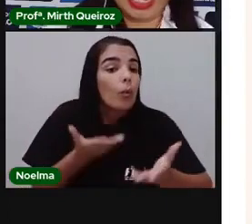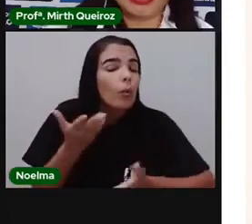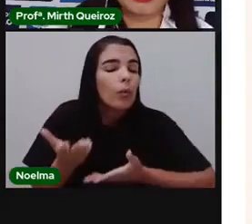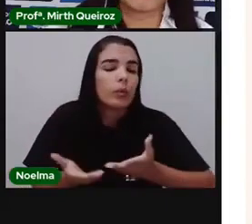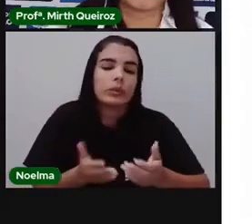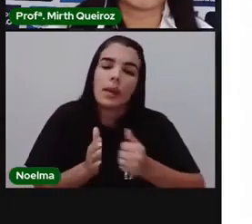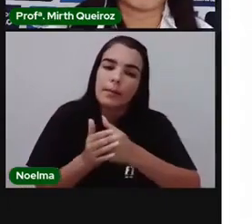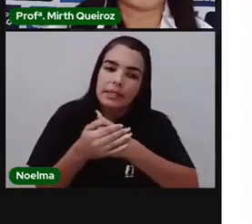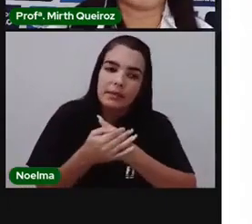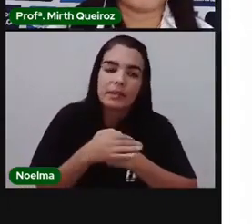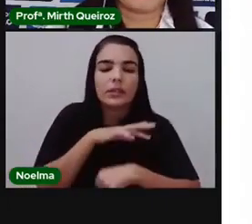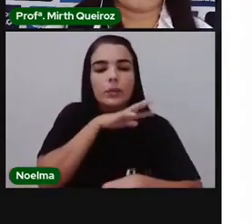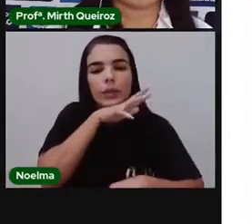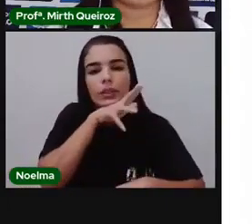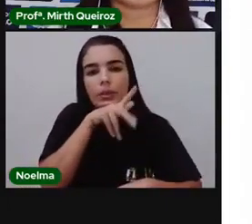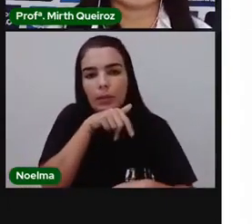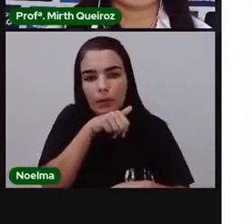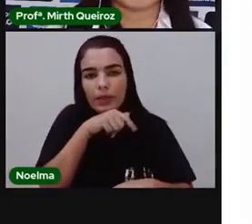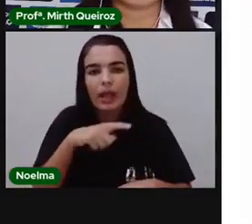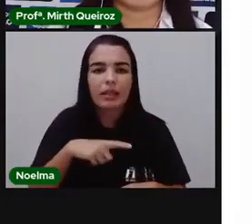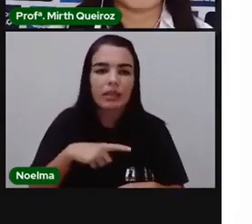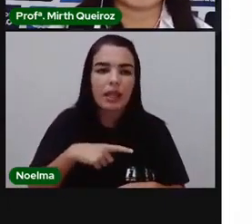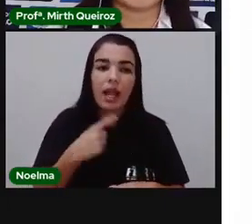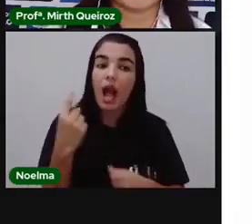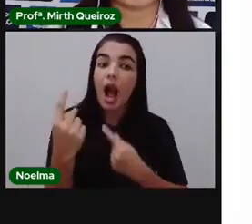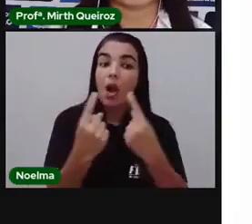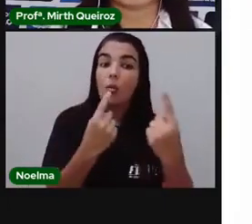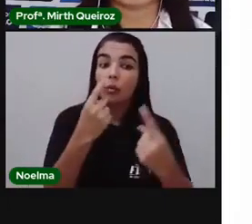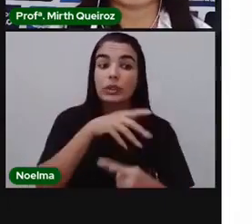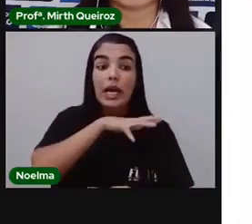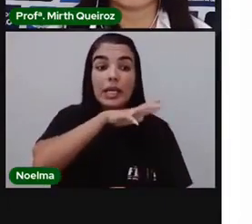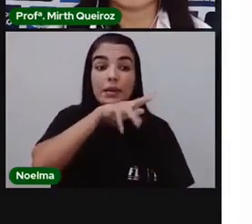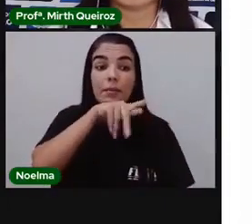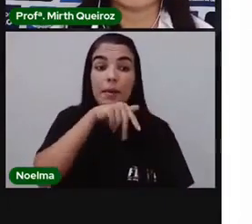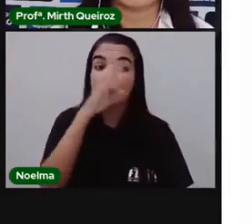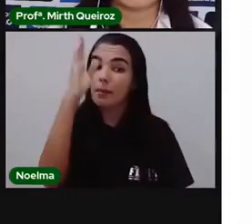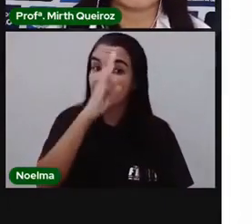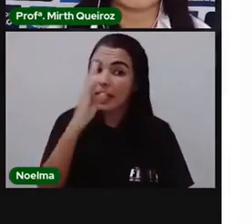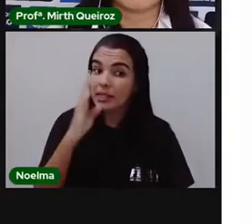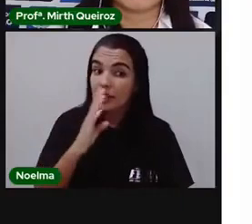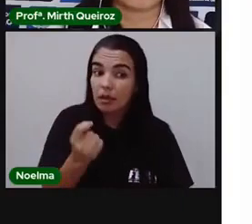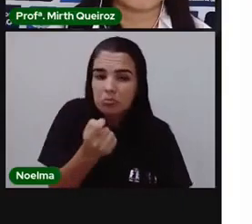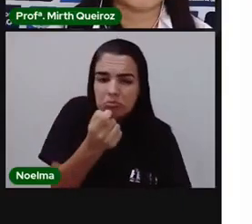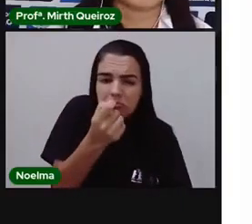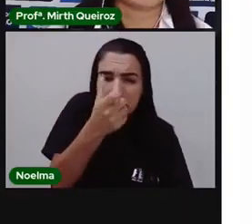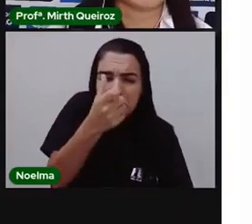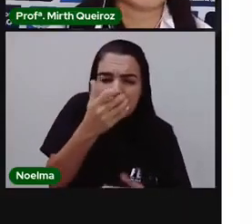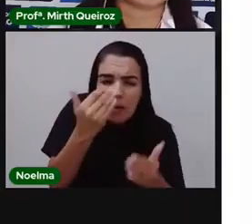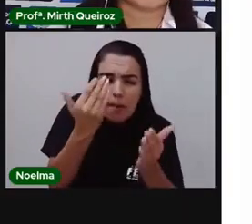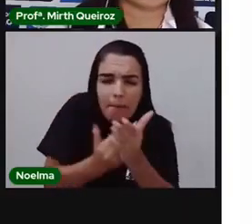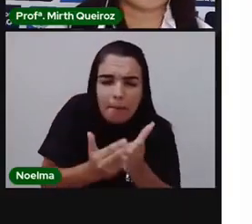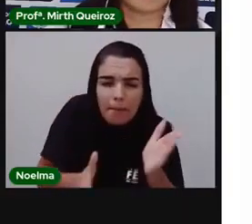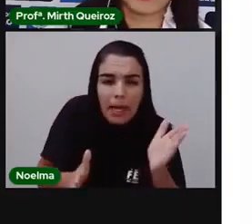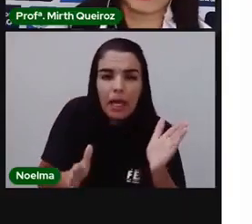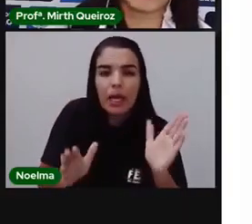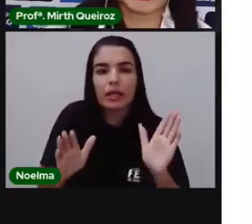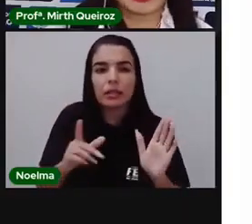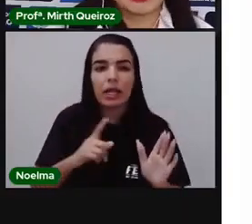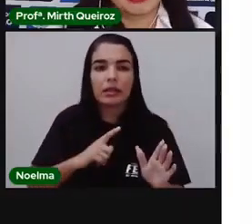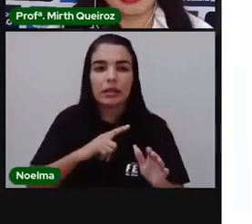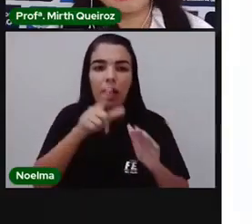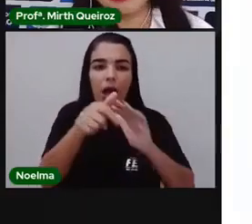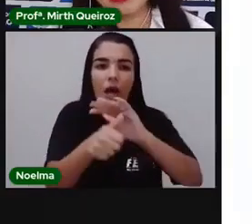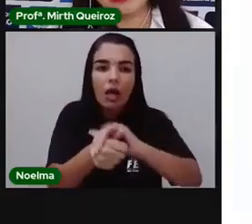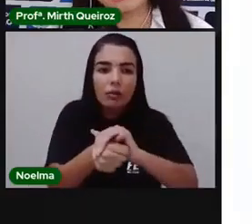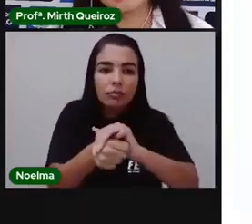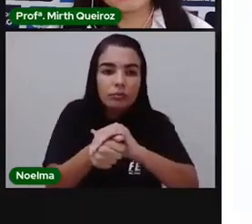E aí, gente tem alguns dos animais brasileiros que estão em extinção. Temos aí o tatubola,